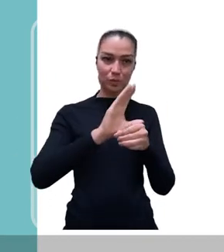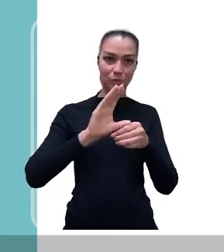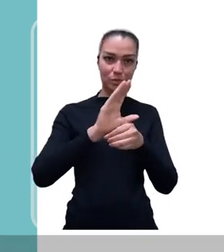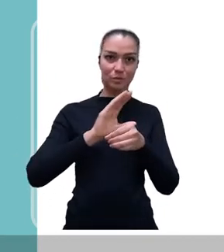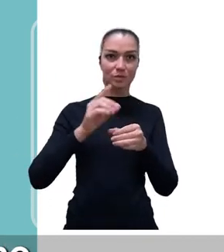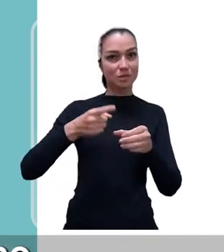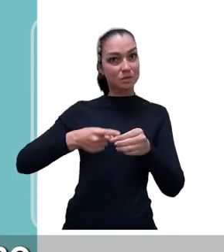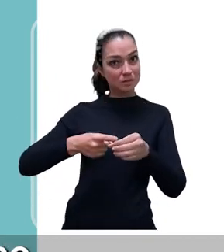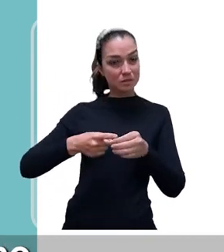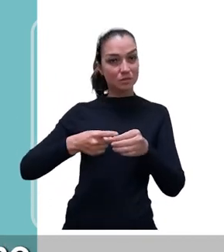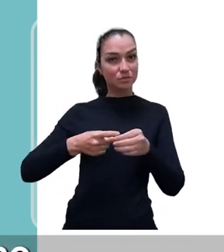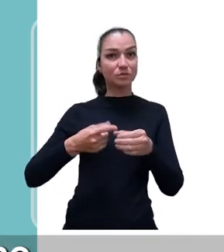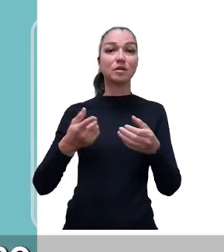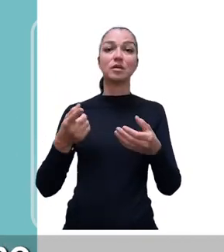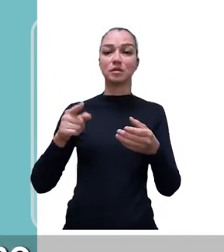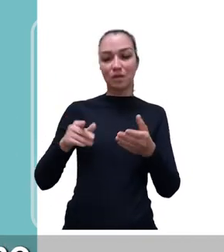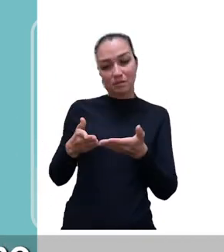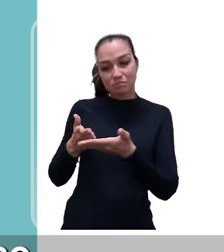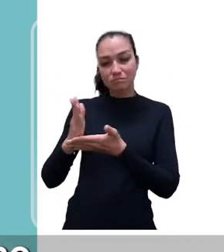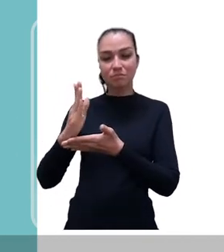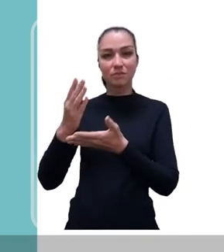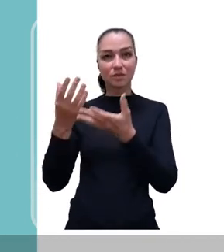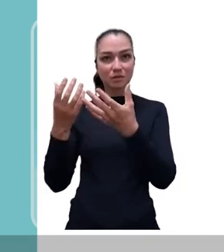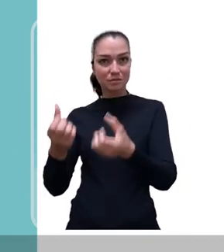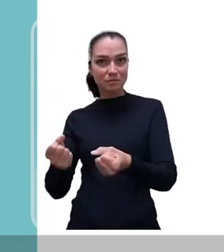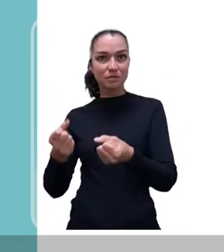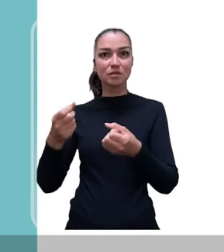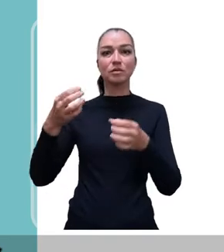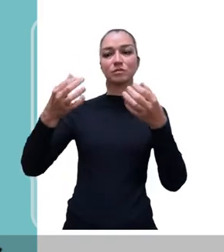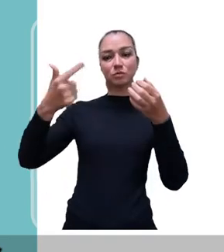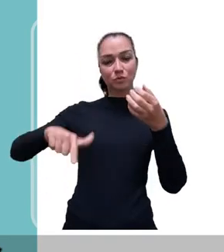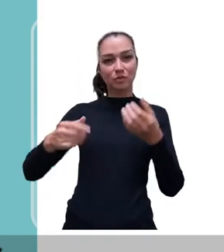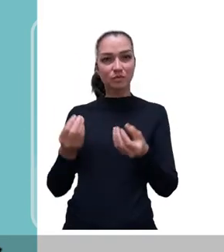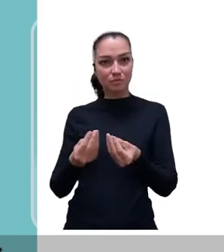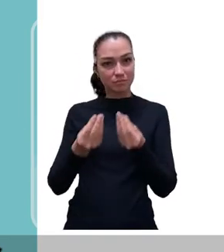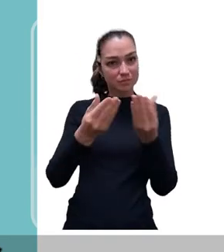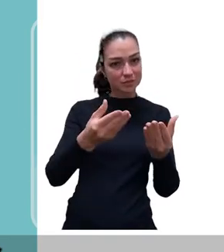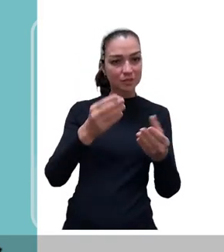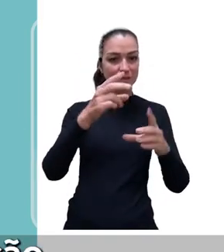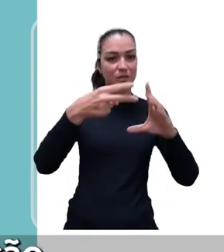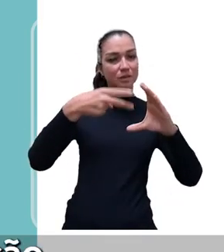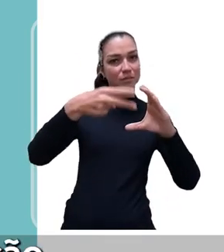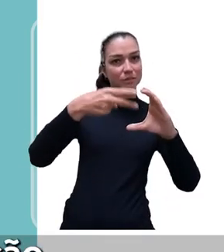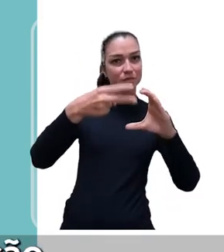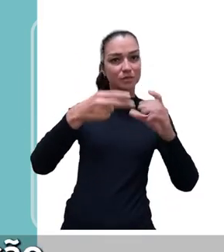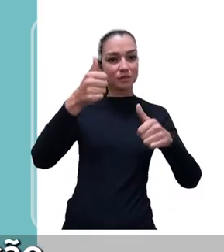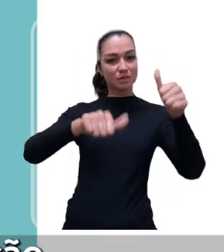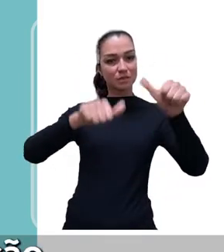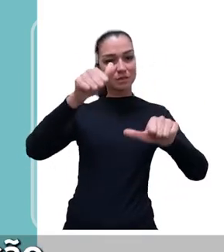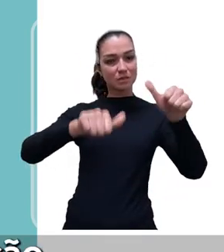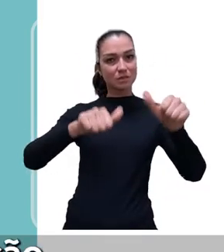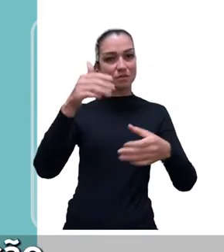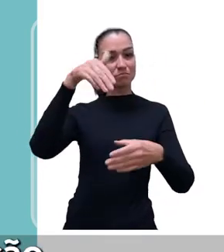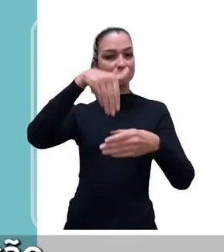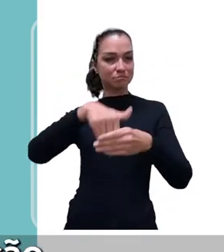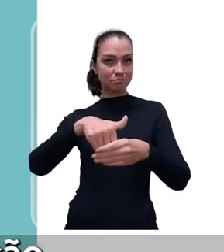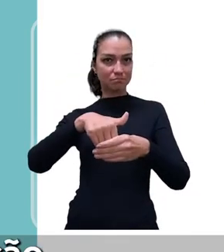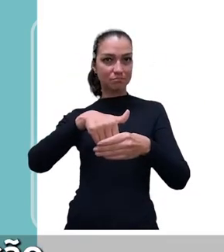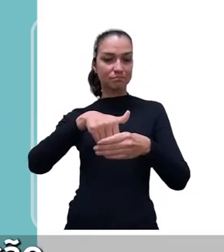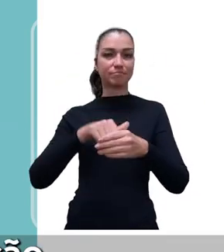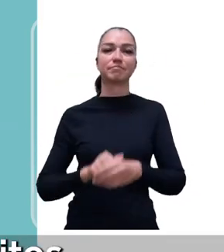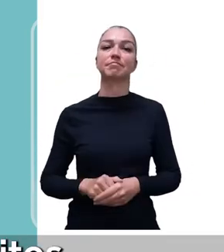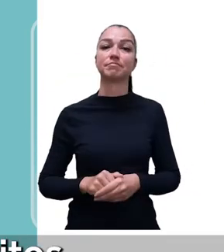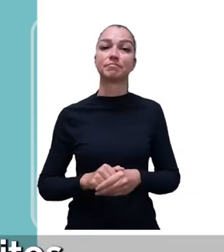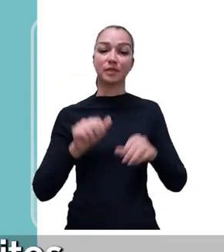Cidade. A partir da apreciação do Conselho, poderemos encaminhar a Câmara de Vereadores para que faça sua análise e votação.